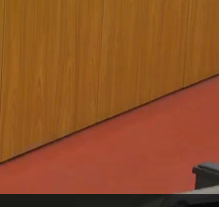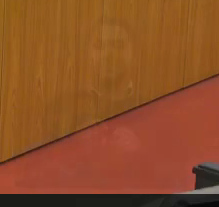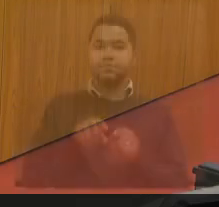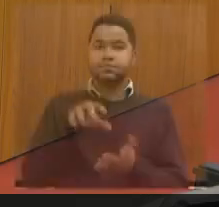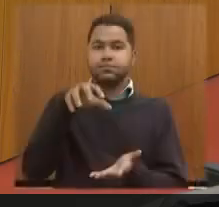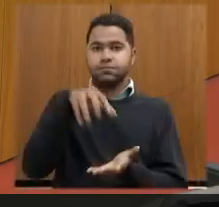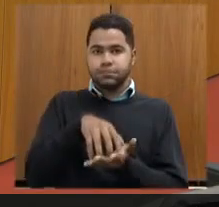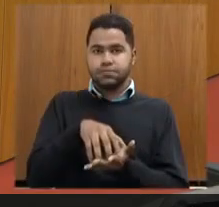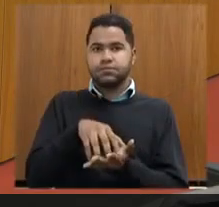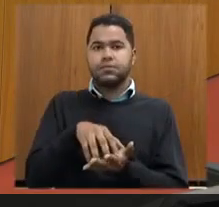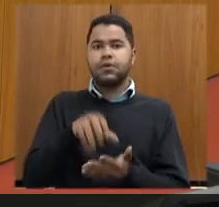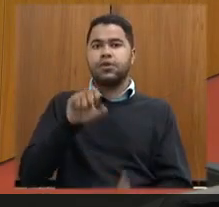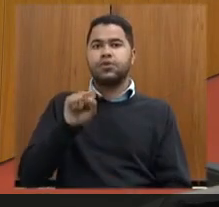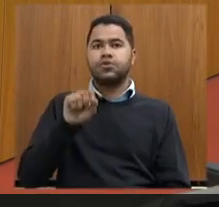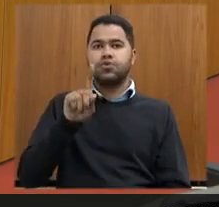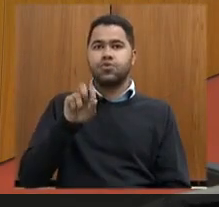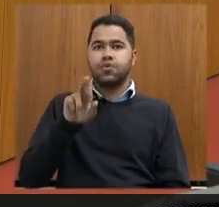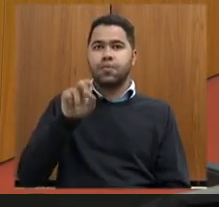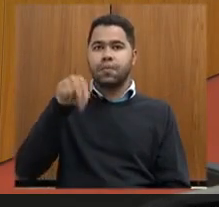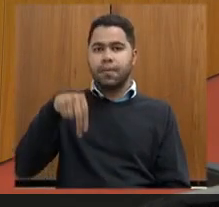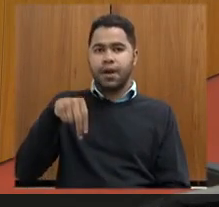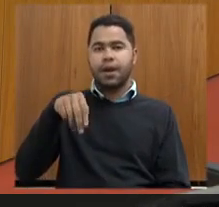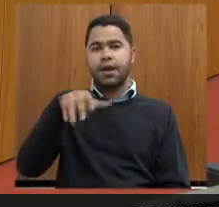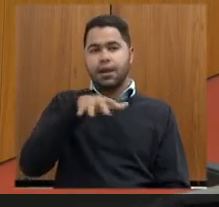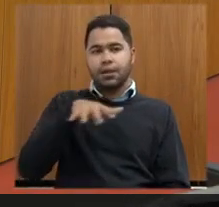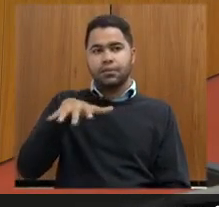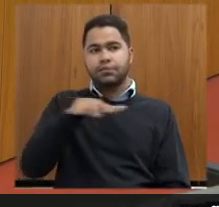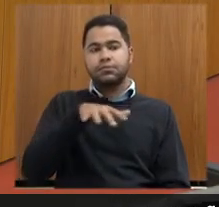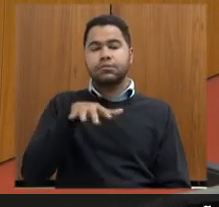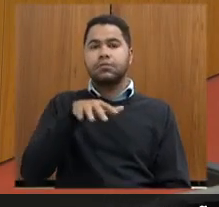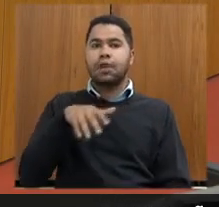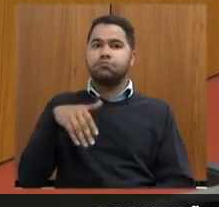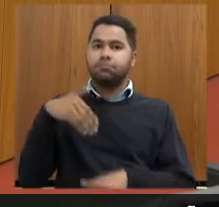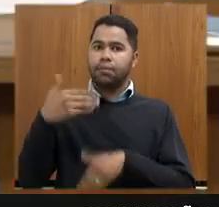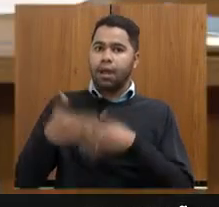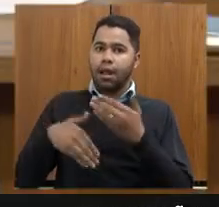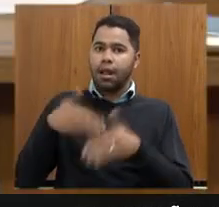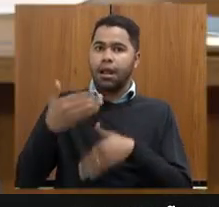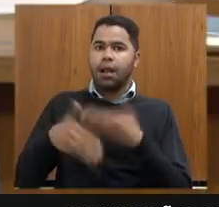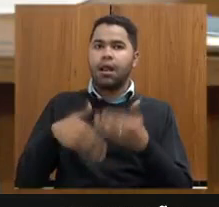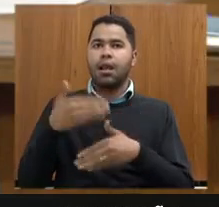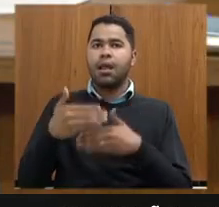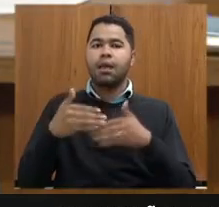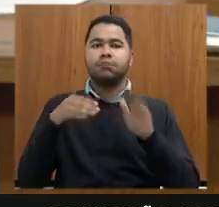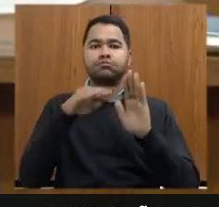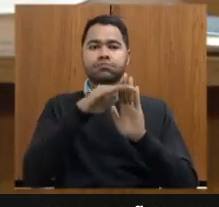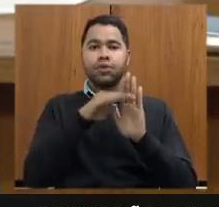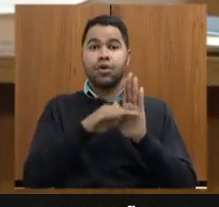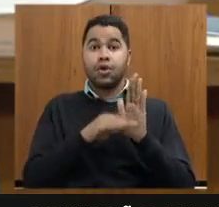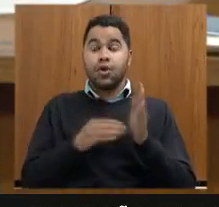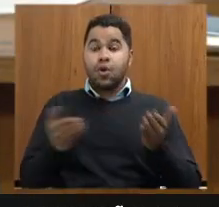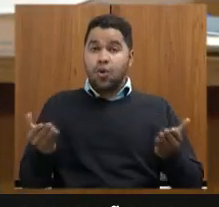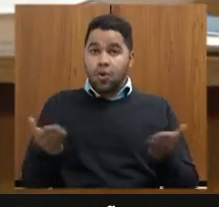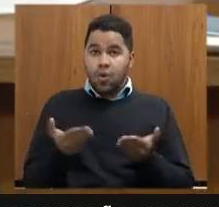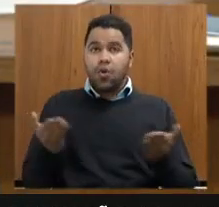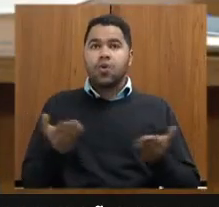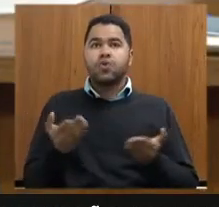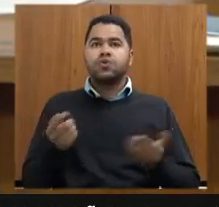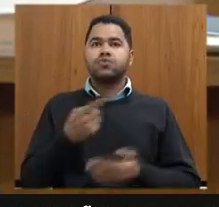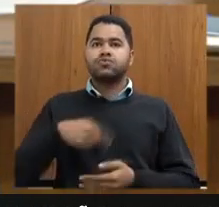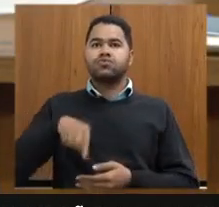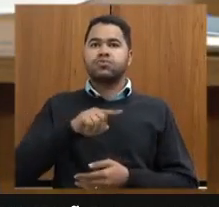Supran as Supran nas regionais tem agilizado muito essa questão então hoje estamos